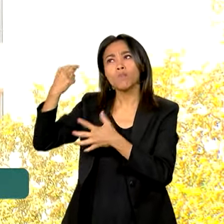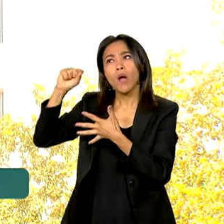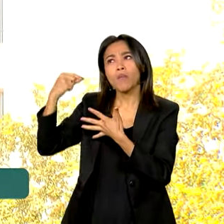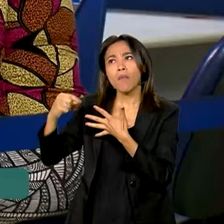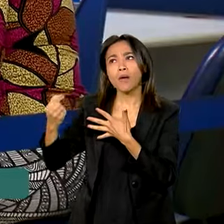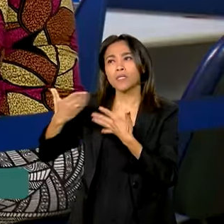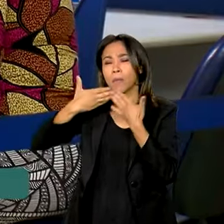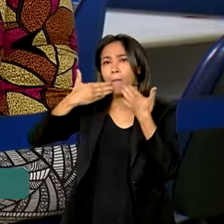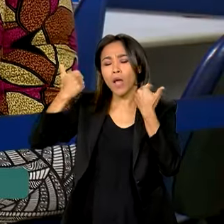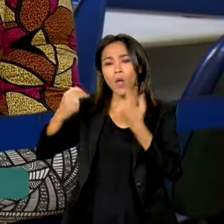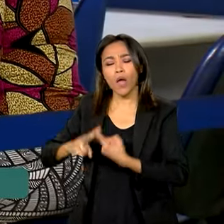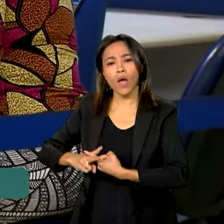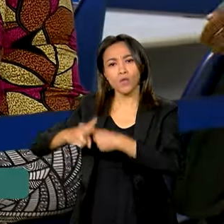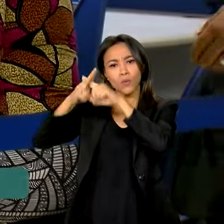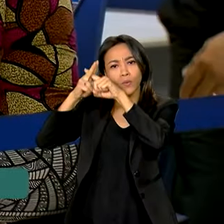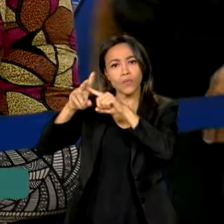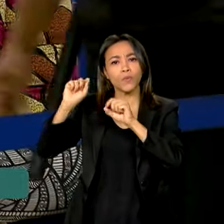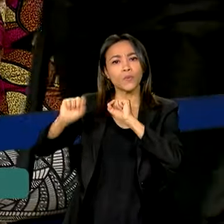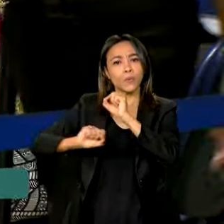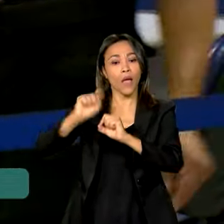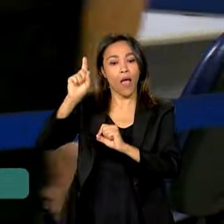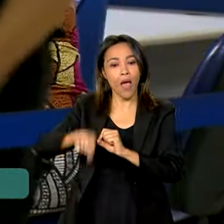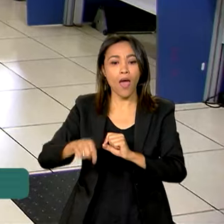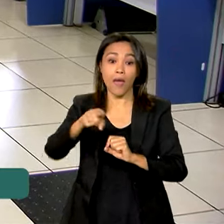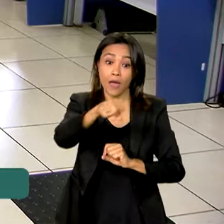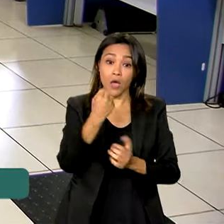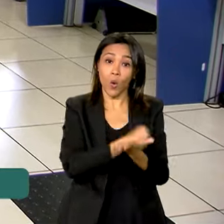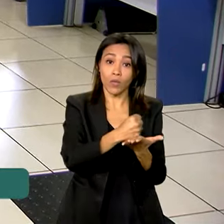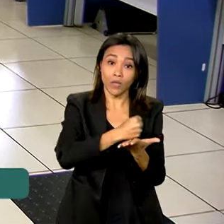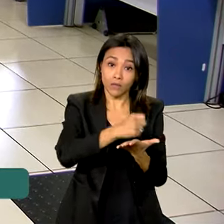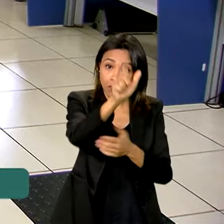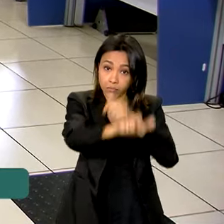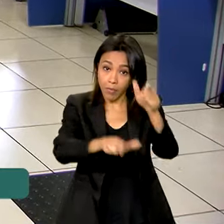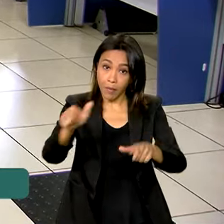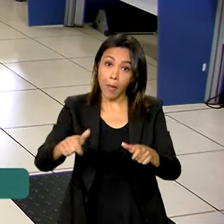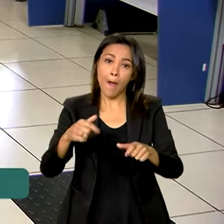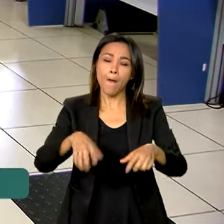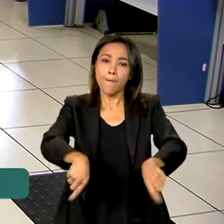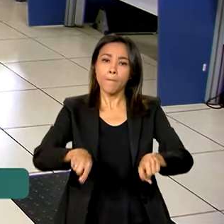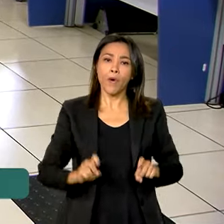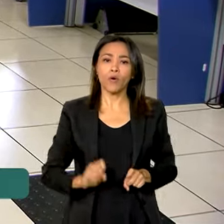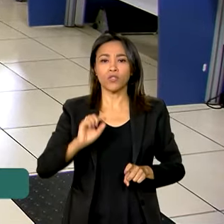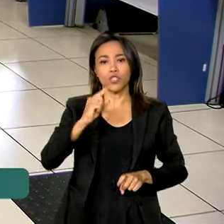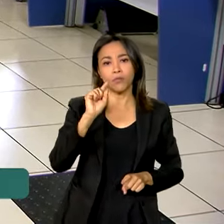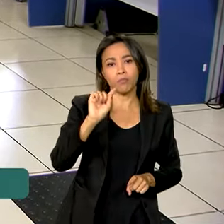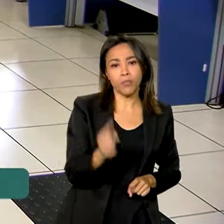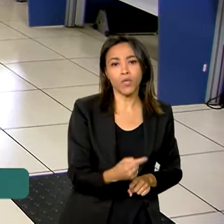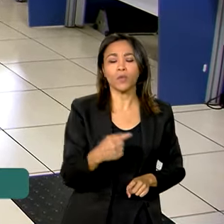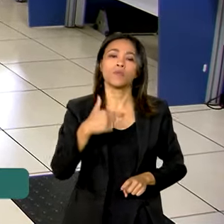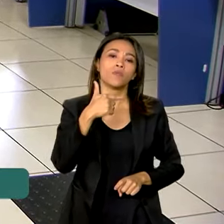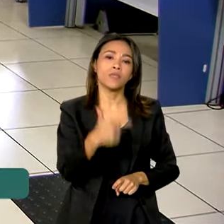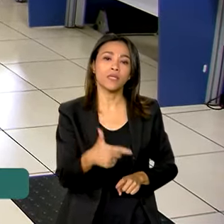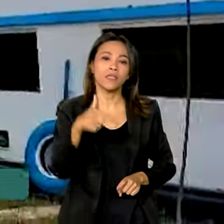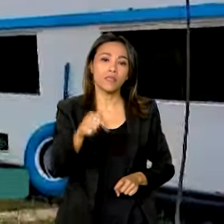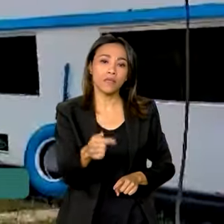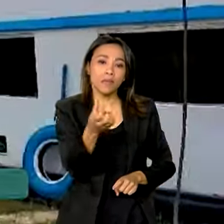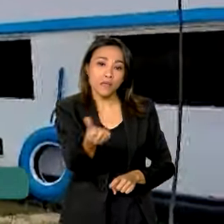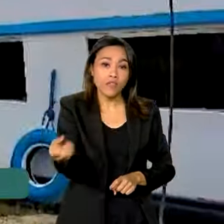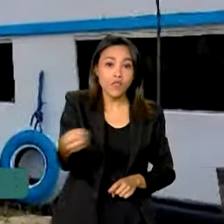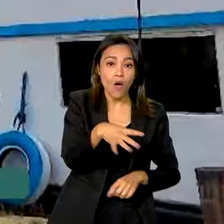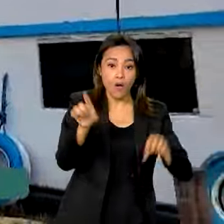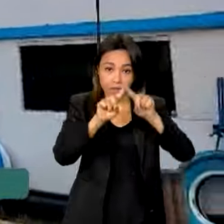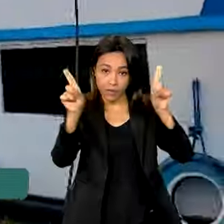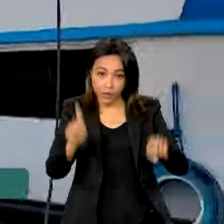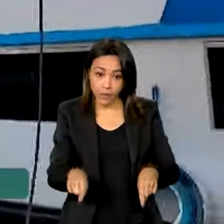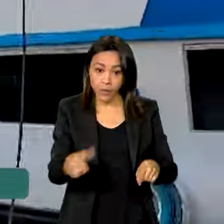INSS, como os investimentos no quadro de pessoal, com a posse de 1.276 novos servidores. Os